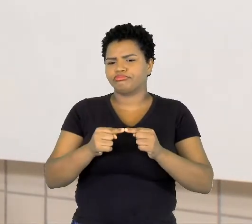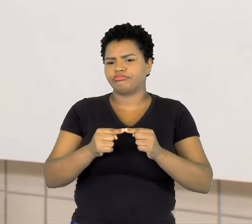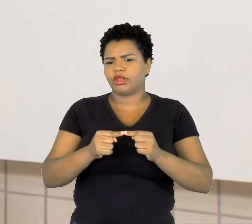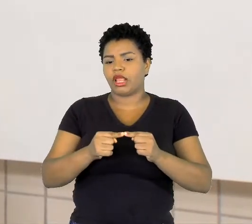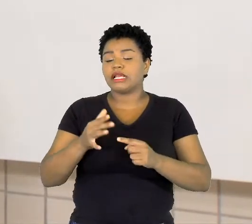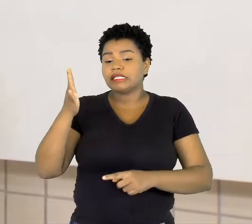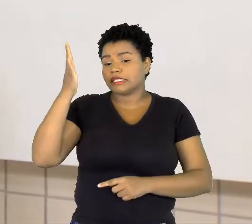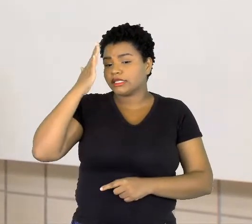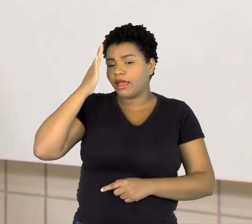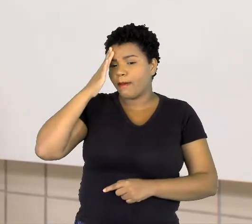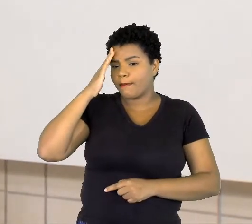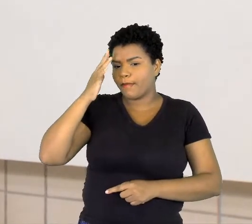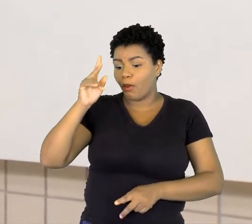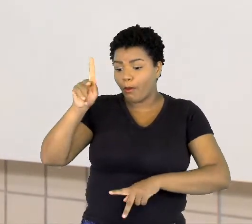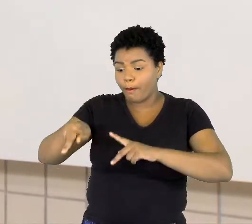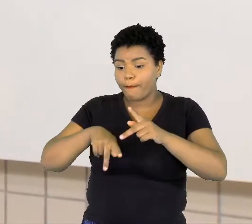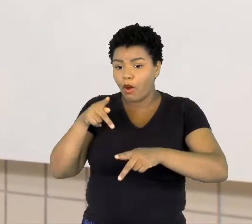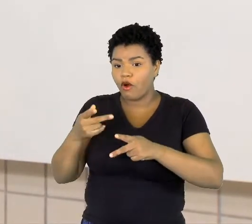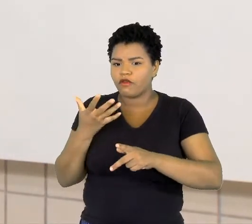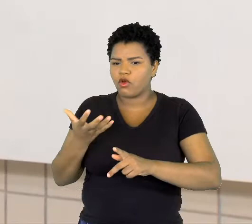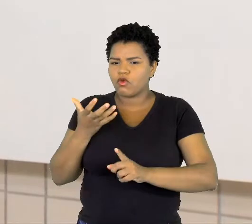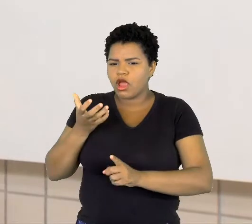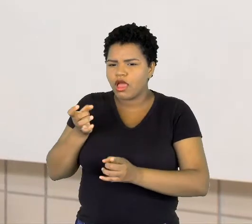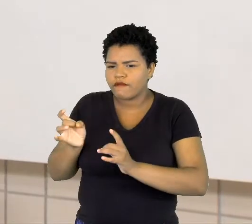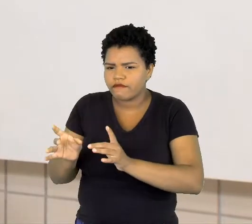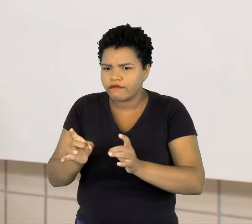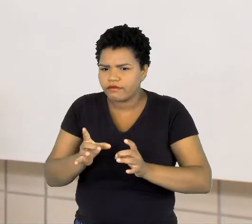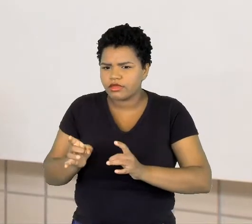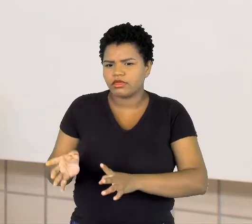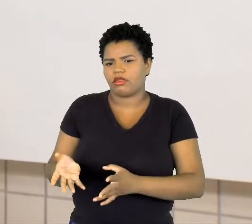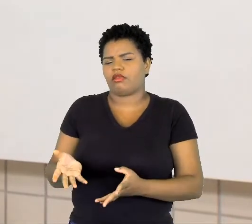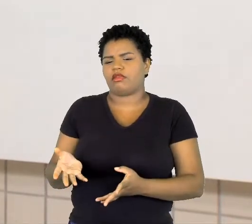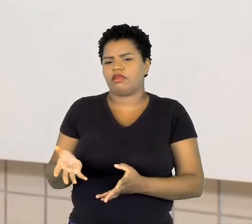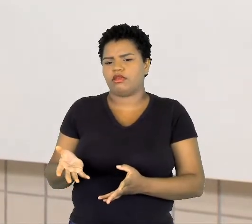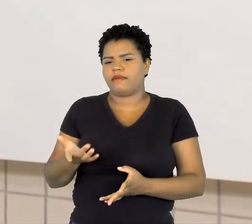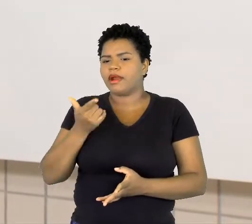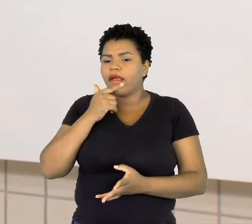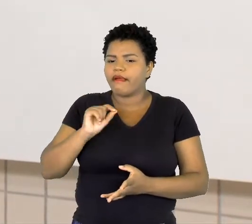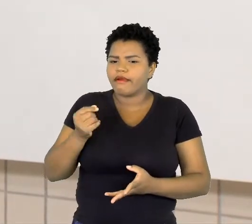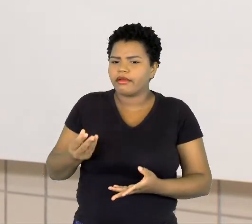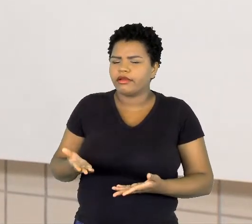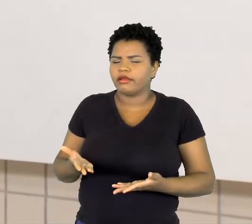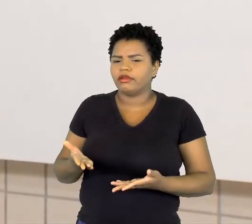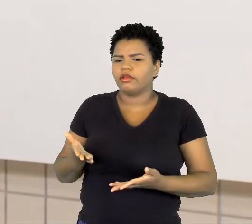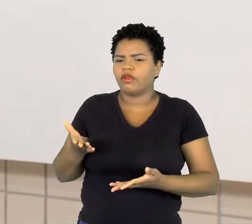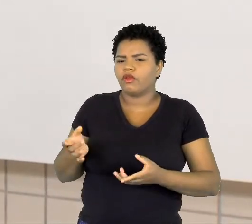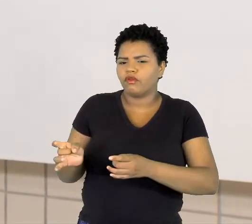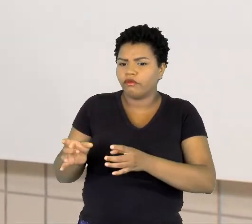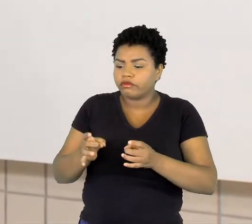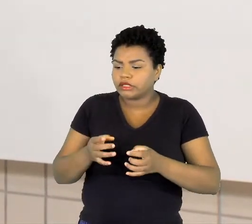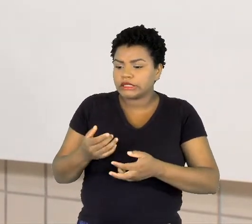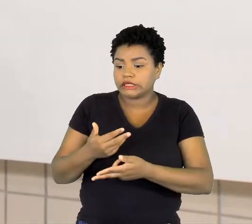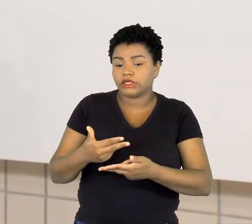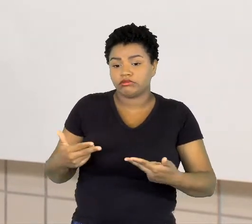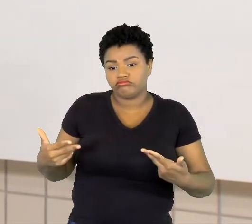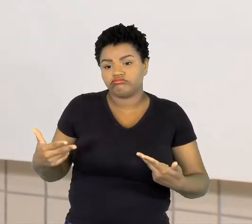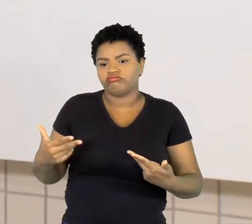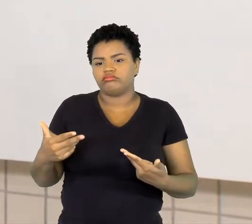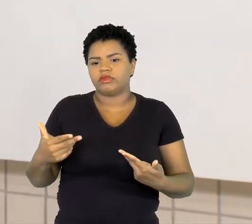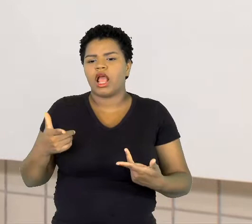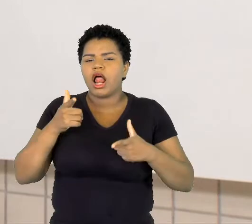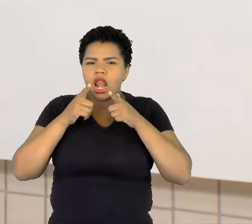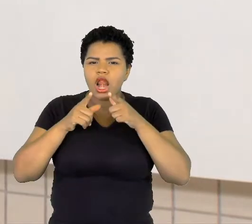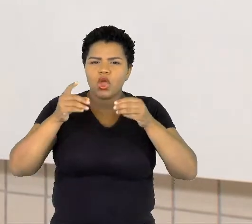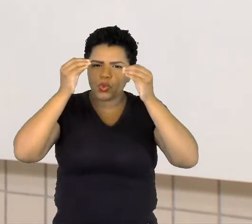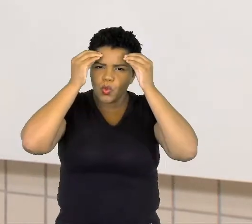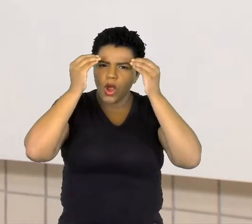que eu quero atingir, para quem eu vou fornecer aquilo, quais as formas de linguagens que eu posso usar. Tem